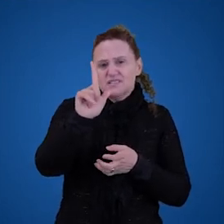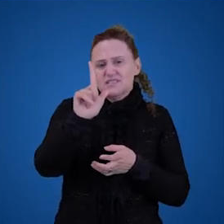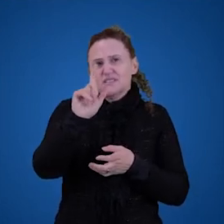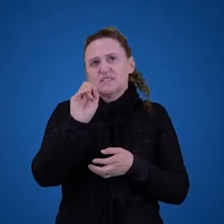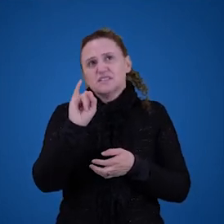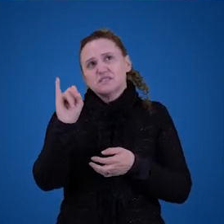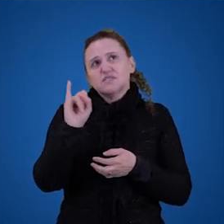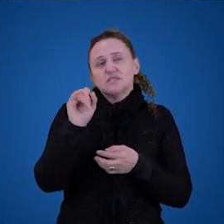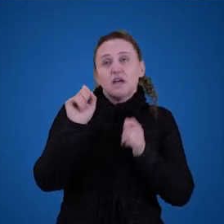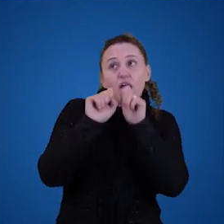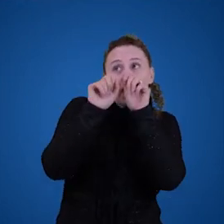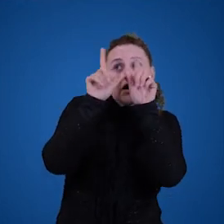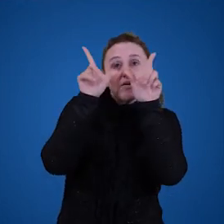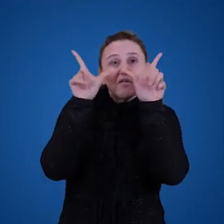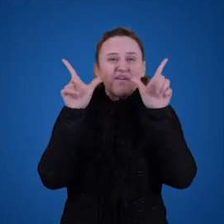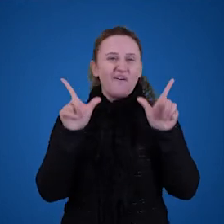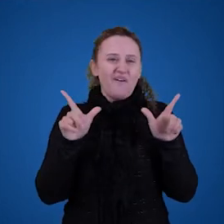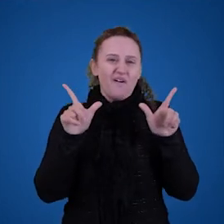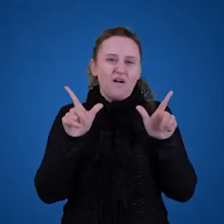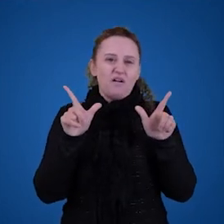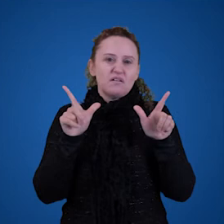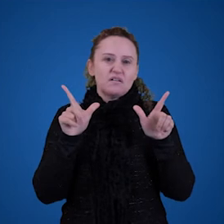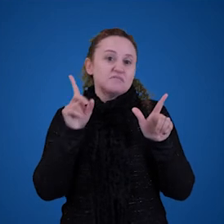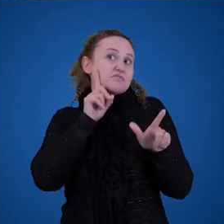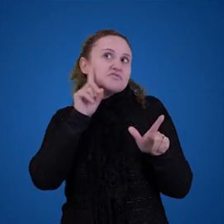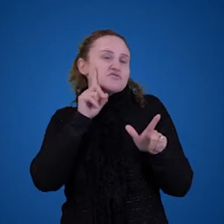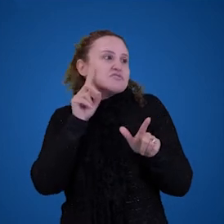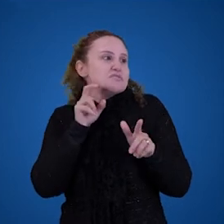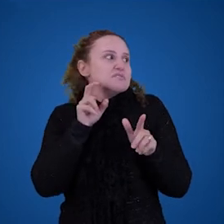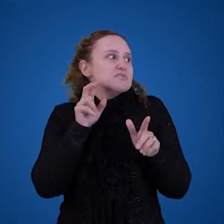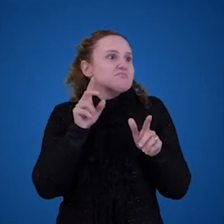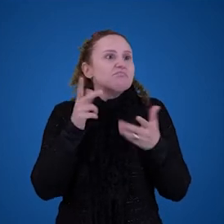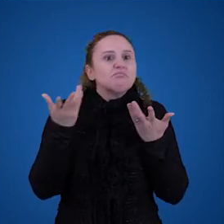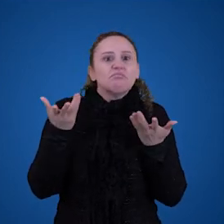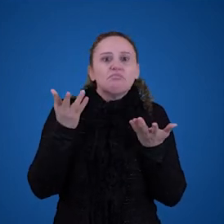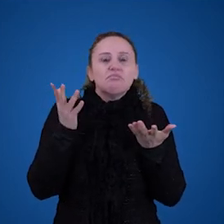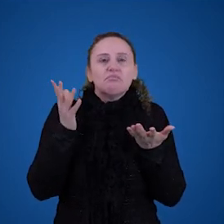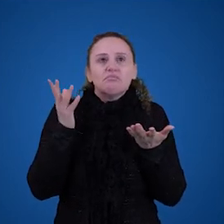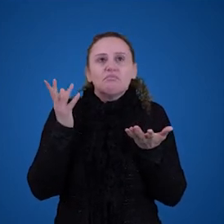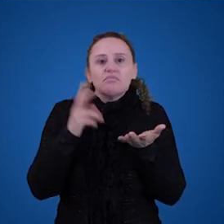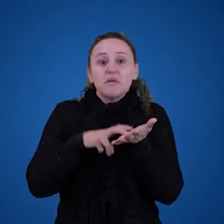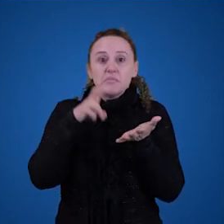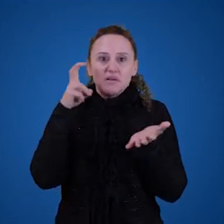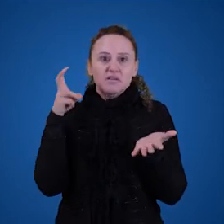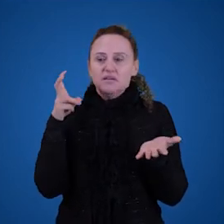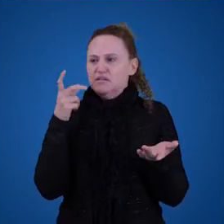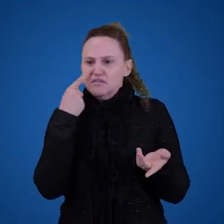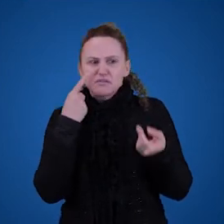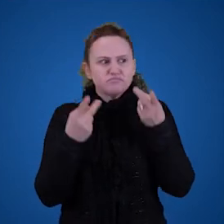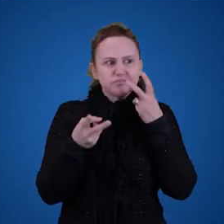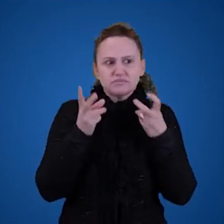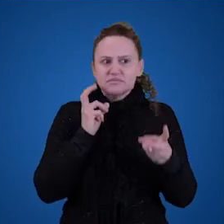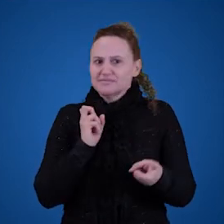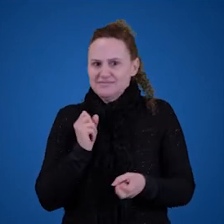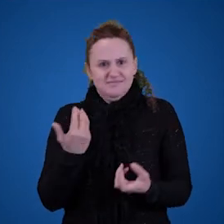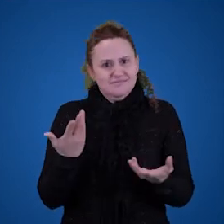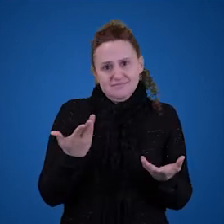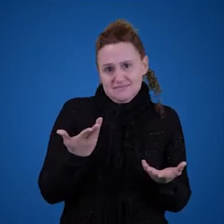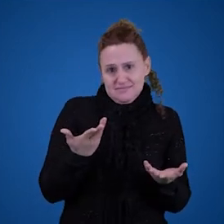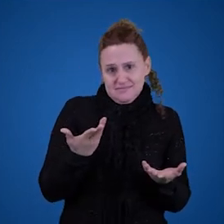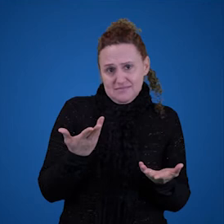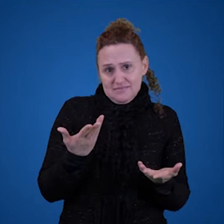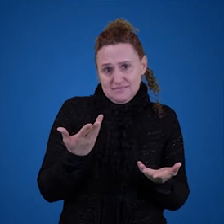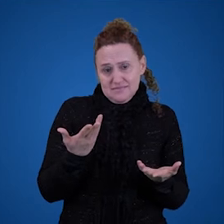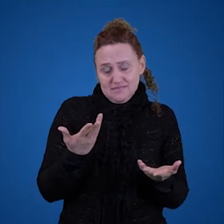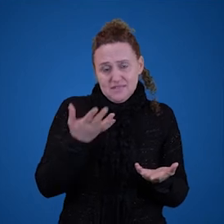acorda pela manhã e vê Bentinho de Dom Casmurro por aí, né? E assim para todos os outros personagens, ficcionais, ou